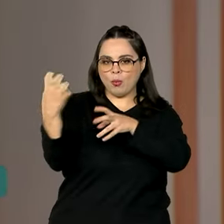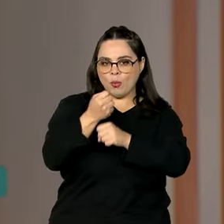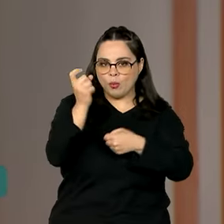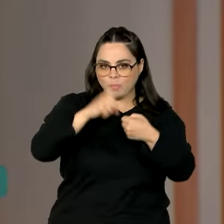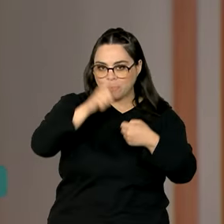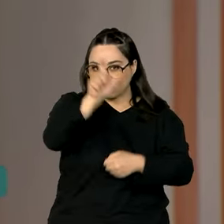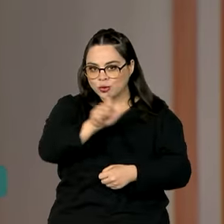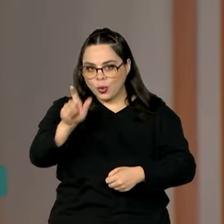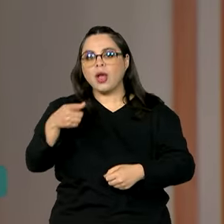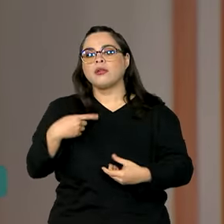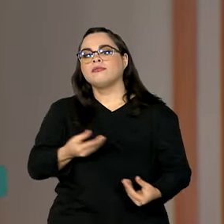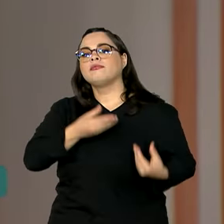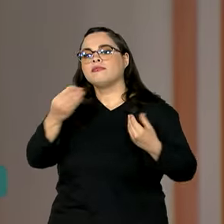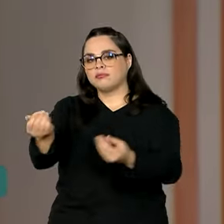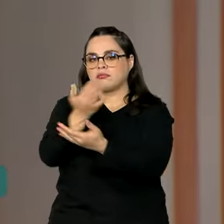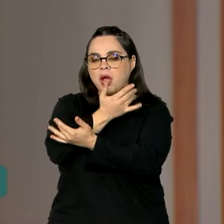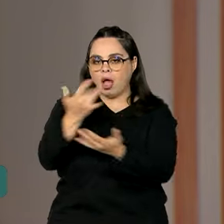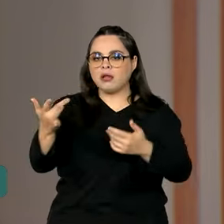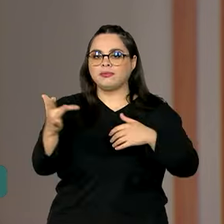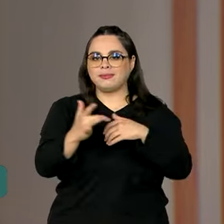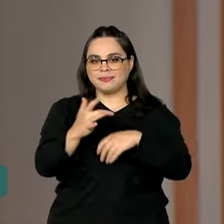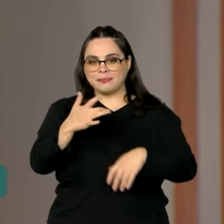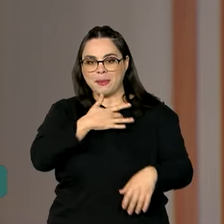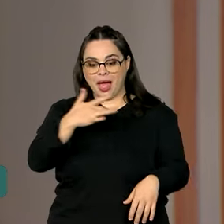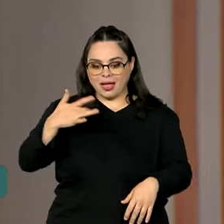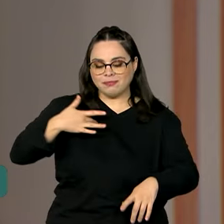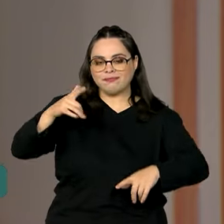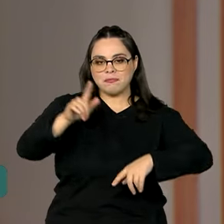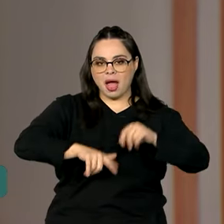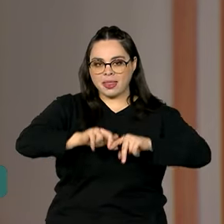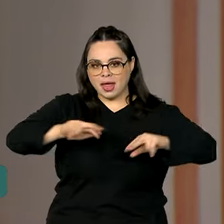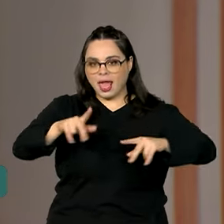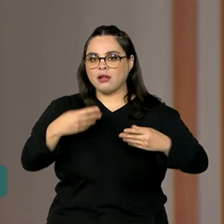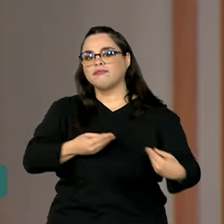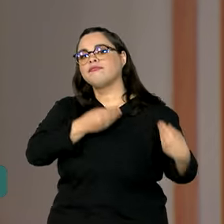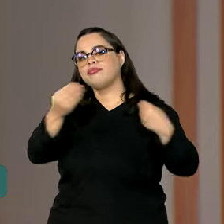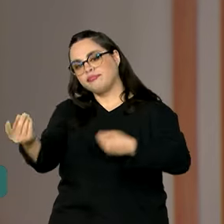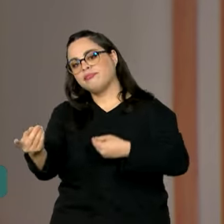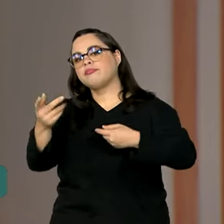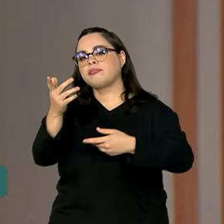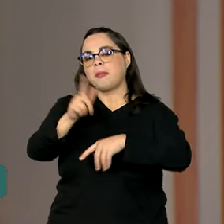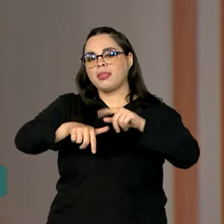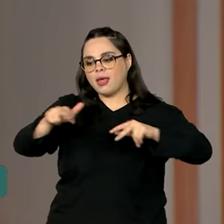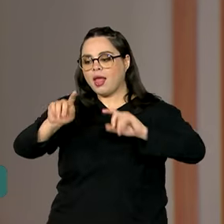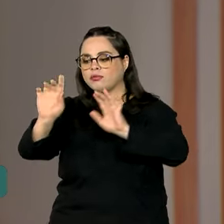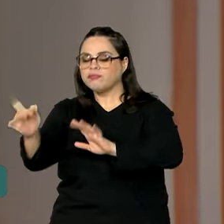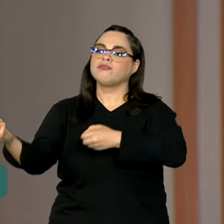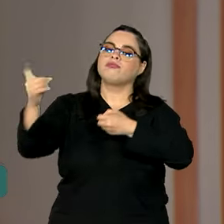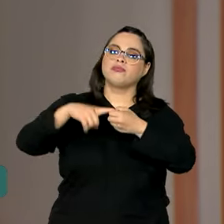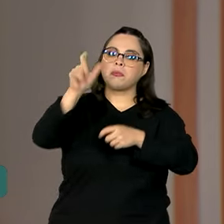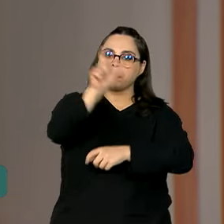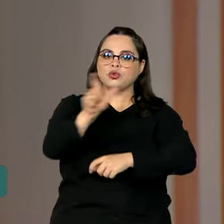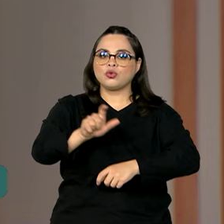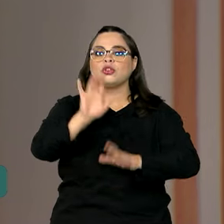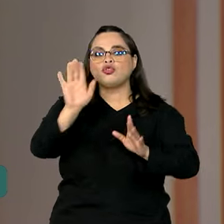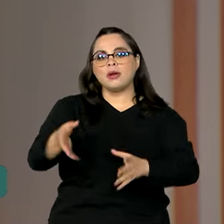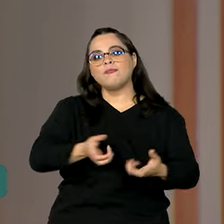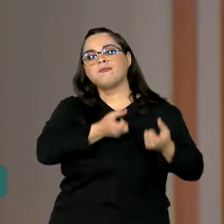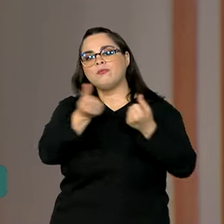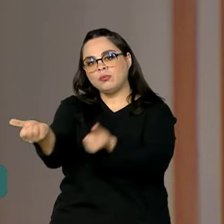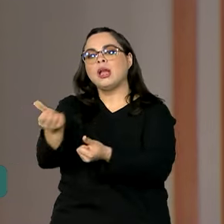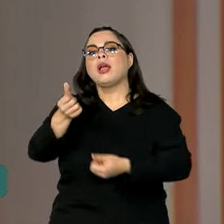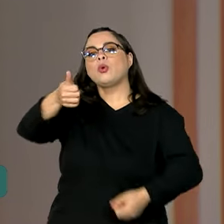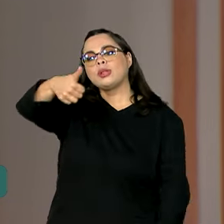segunda doação brasileira de insumos em saúde quando foi buscar esses repatriados. Foram enviados 491